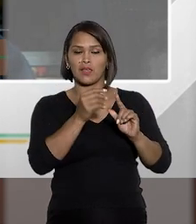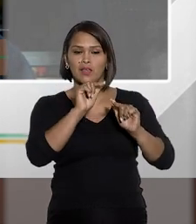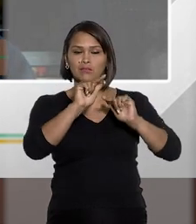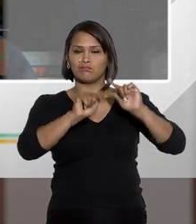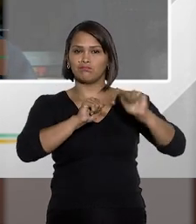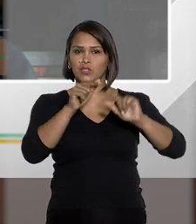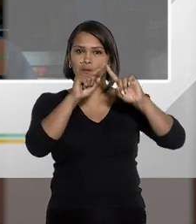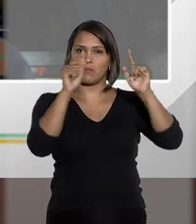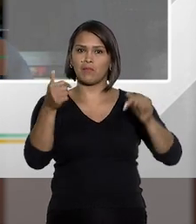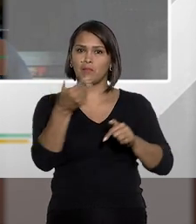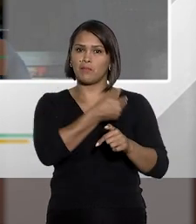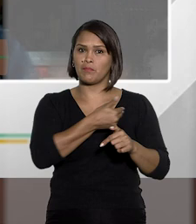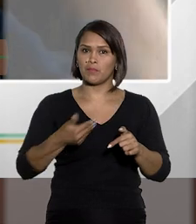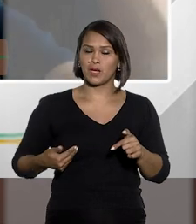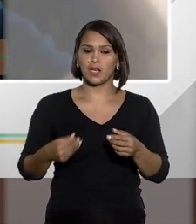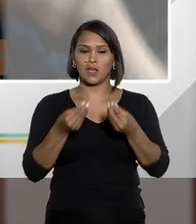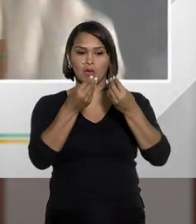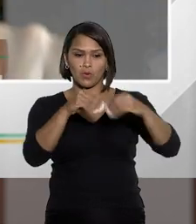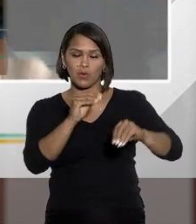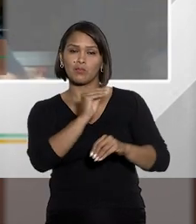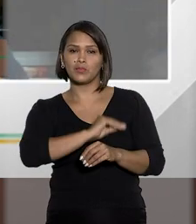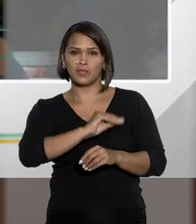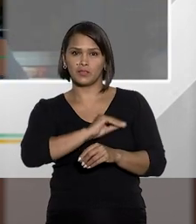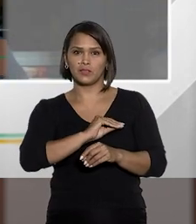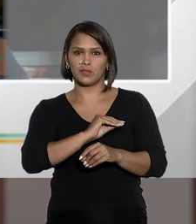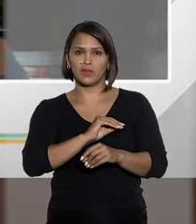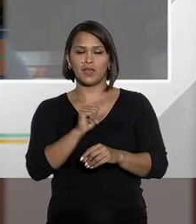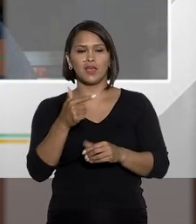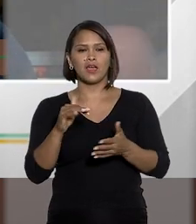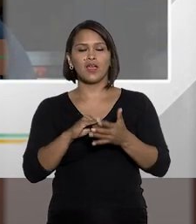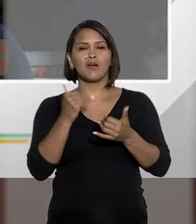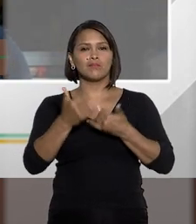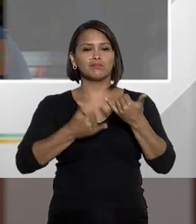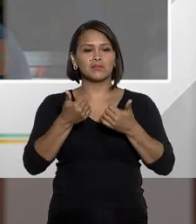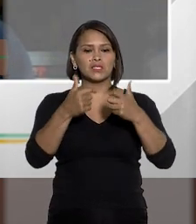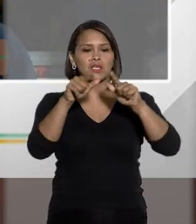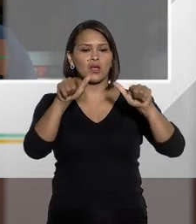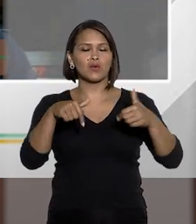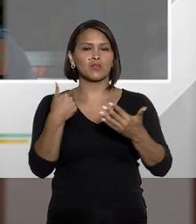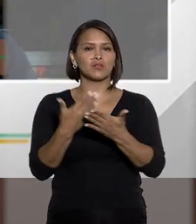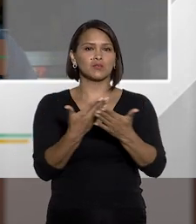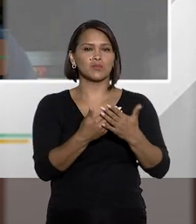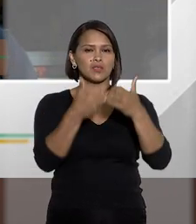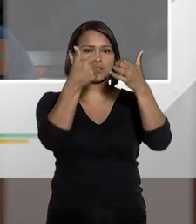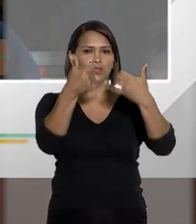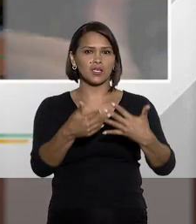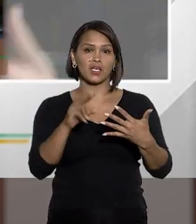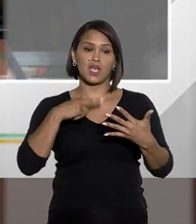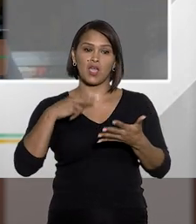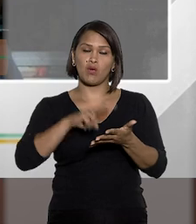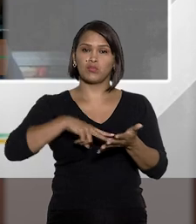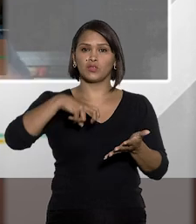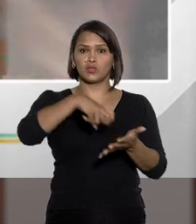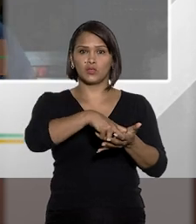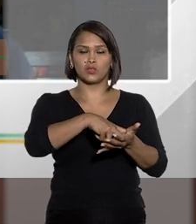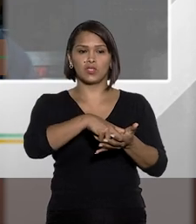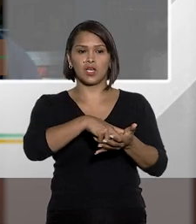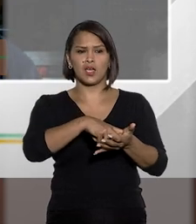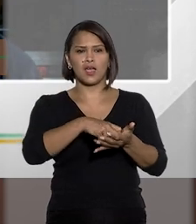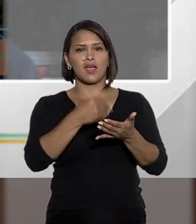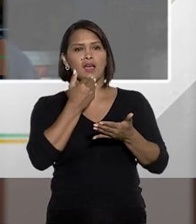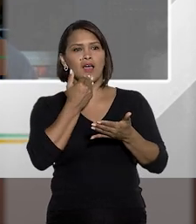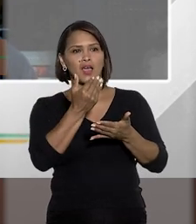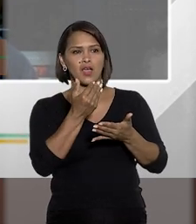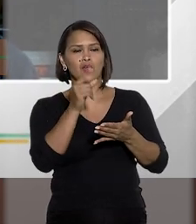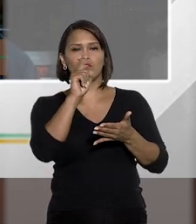no exercício do cargo emprego fusão com o prejuízo do vencimento. Eu até brinco em sala de aula. Se eu sou o condenado, eu vou